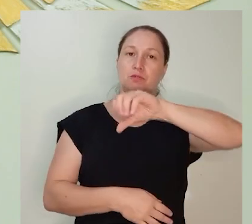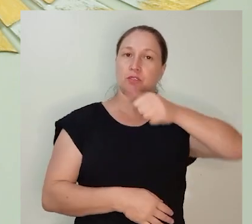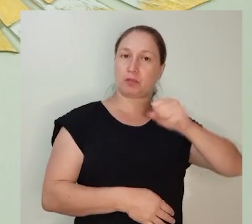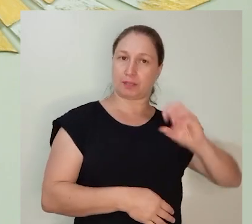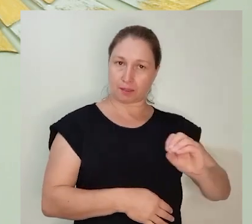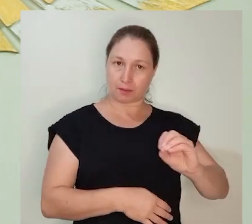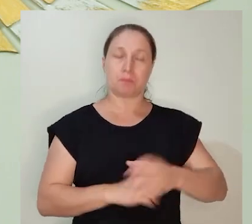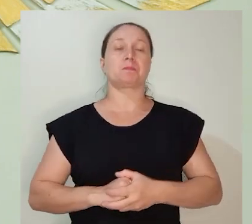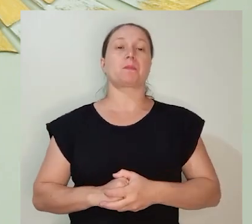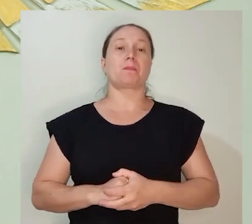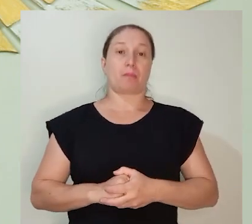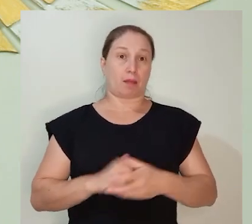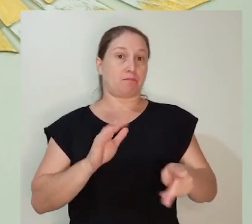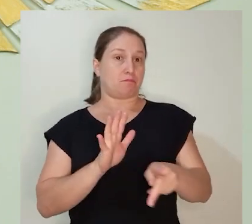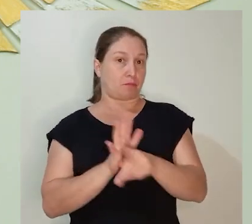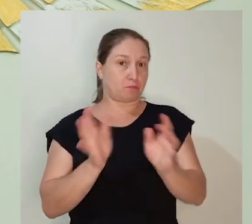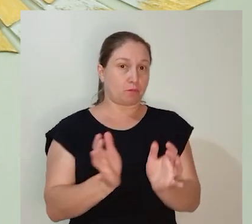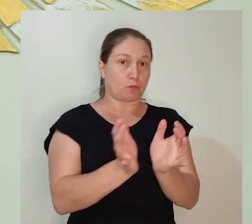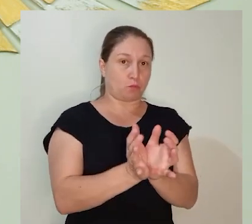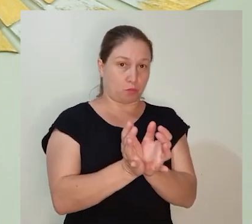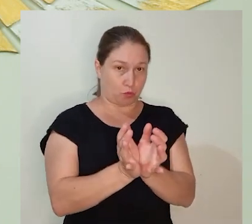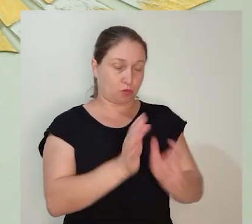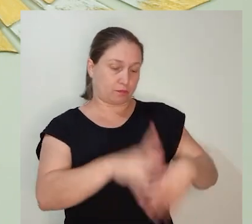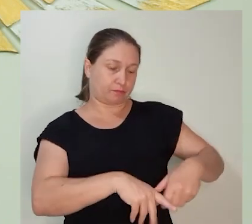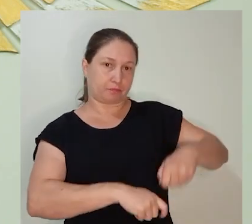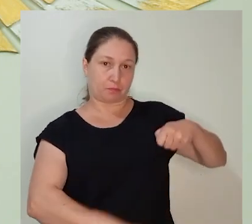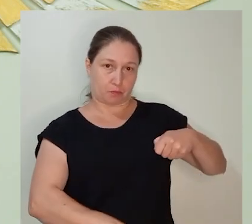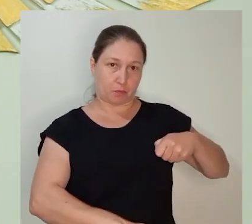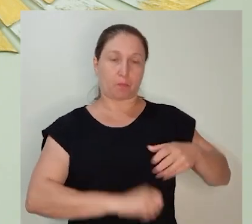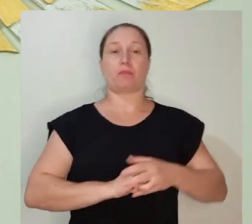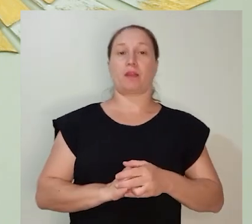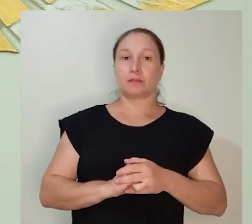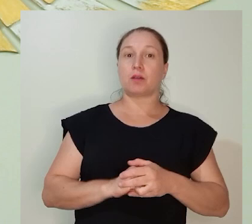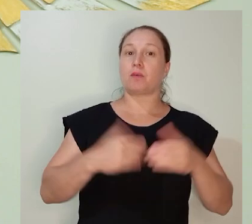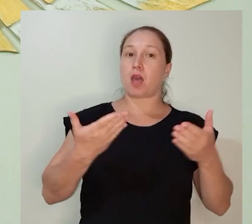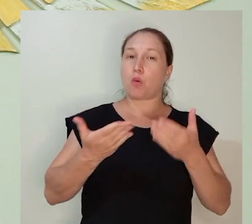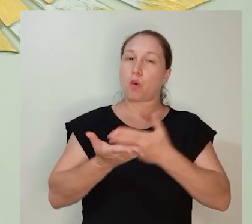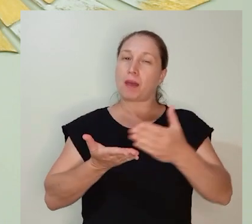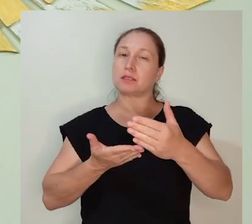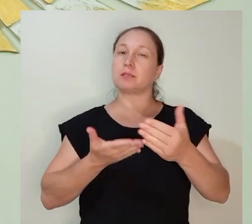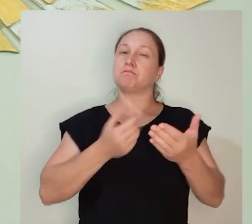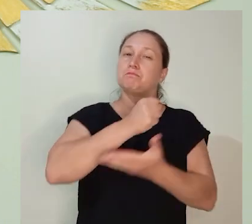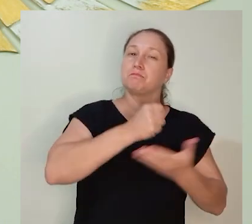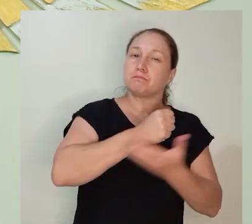ano de 1980, na Ordem dos Frades Menores Capuchinhos, como postulante e cursando